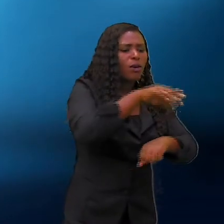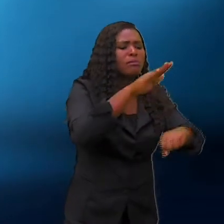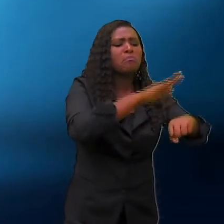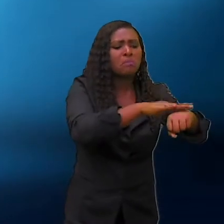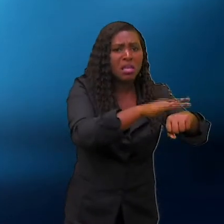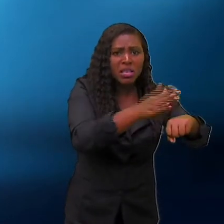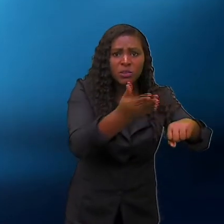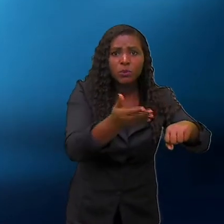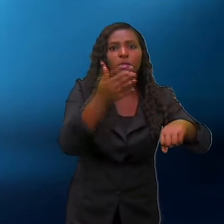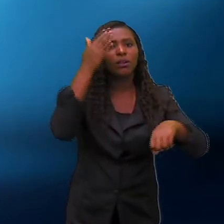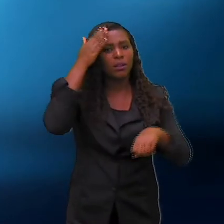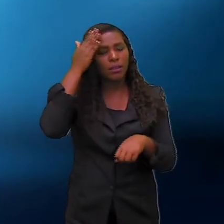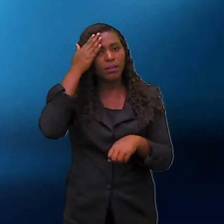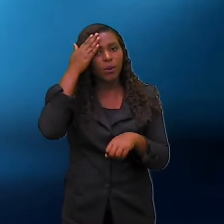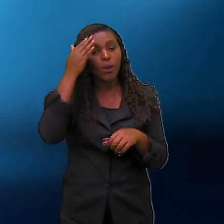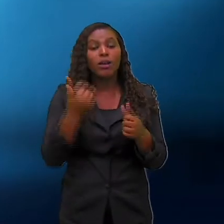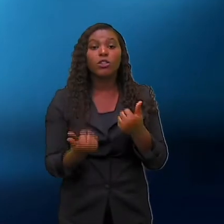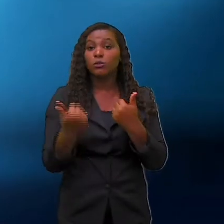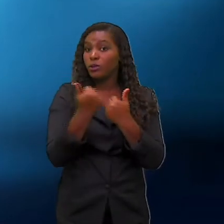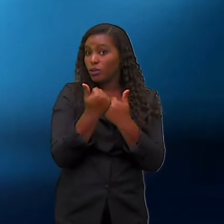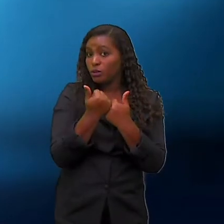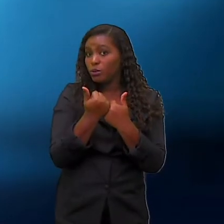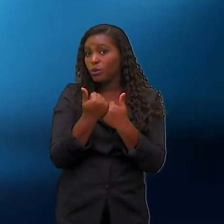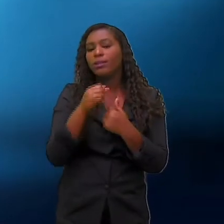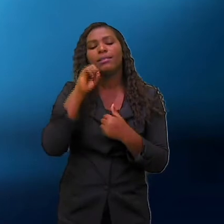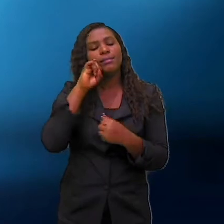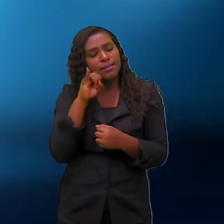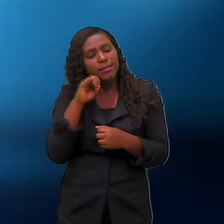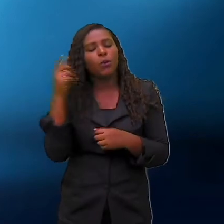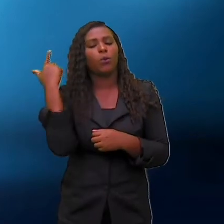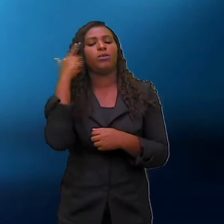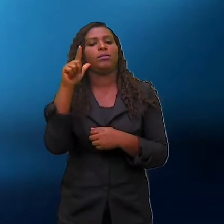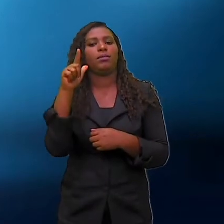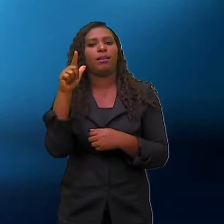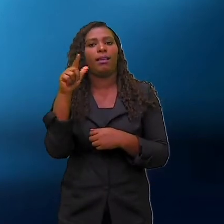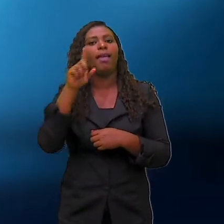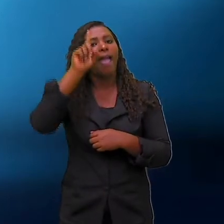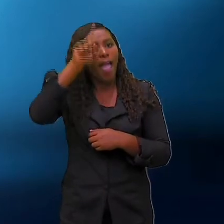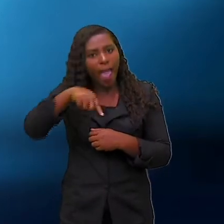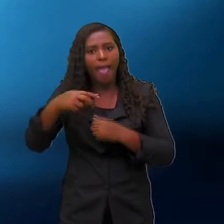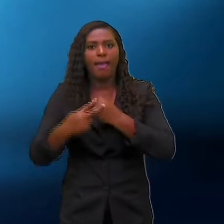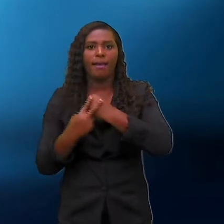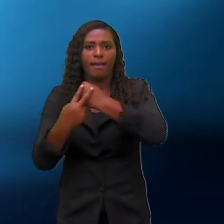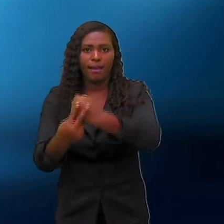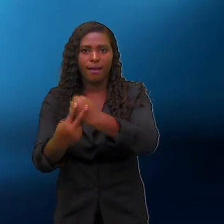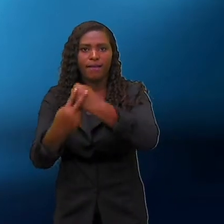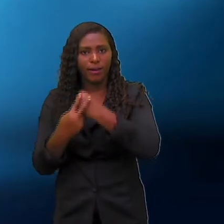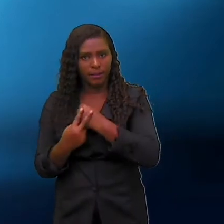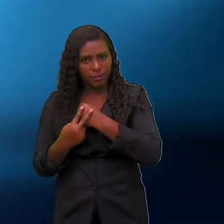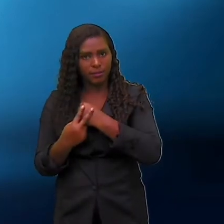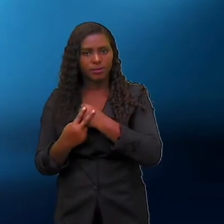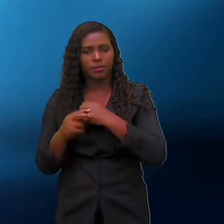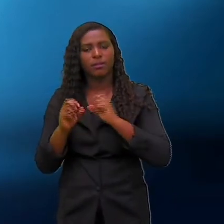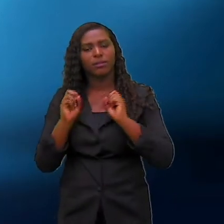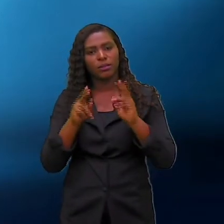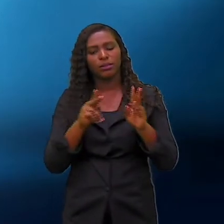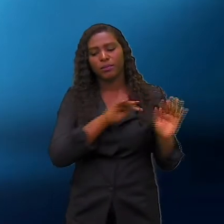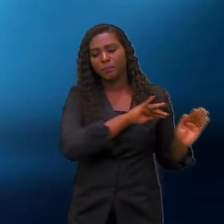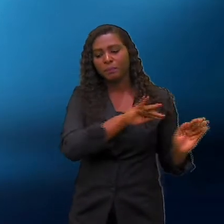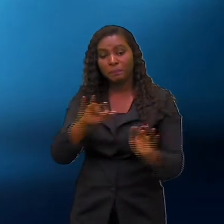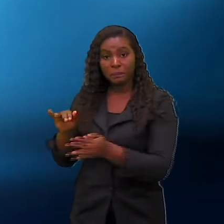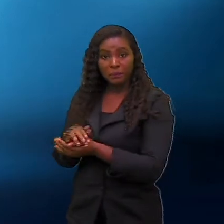expressões que eu falei, se trata aí da voz reflexiva. Hein? Lembrou aí do nosso exemplo?